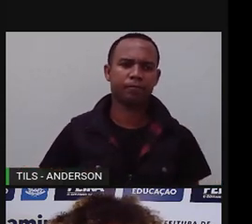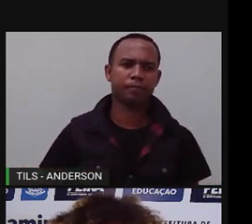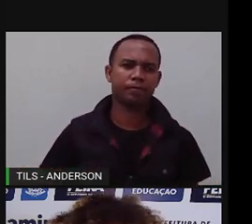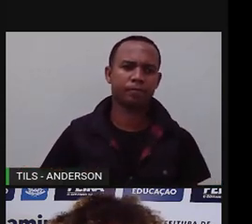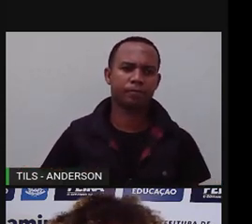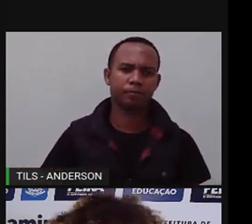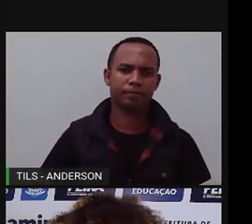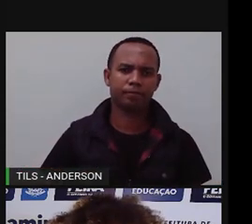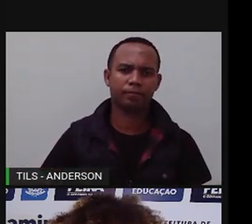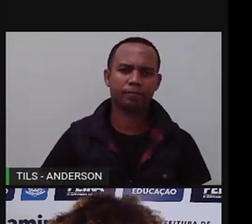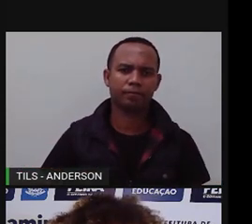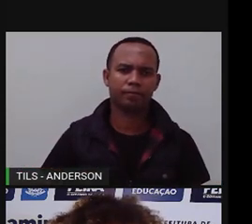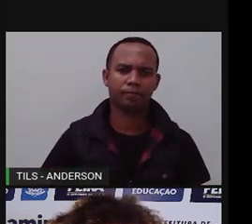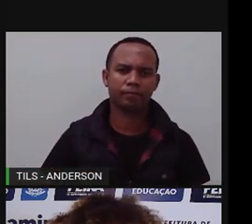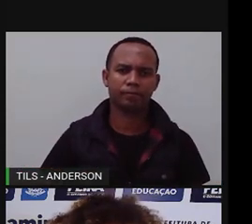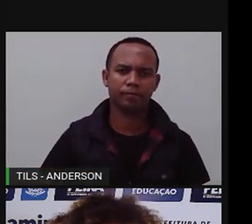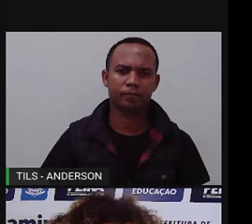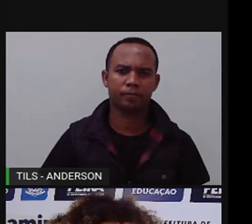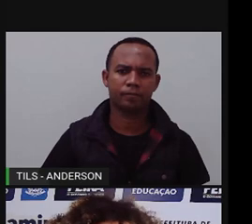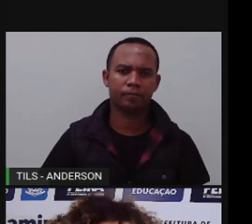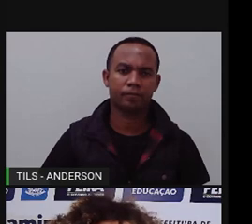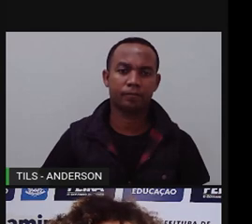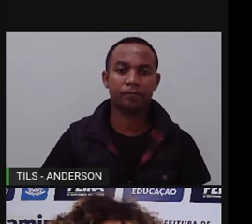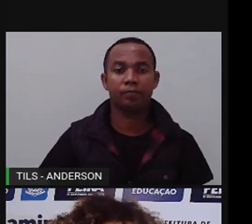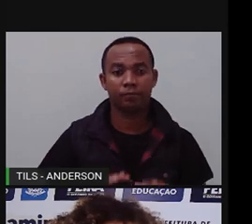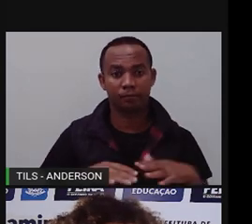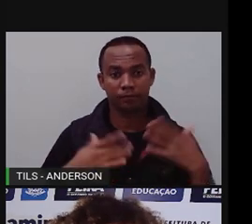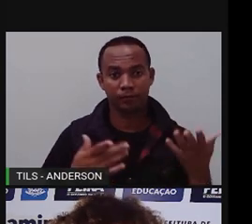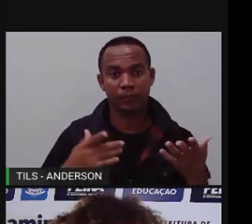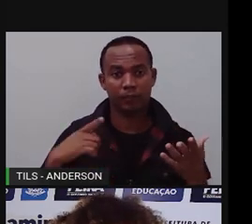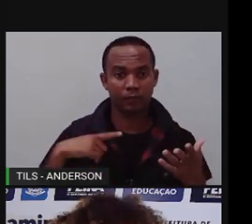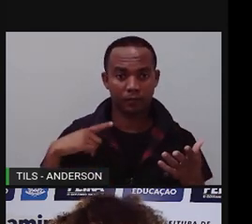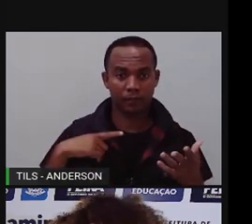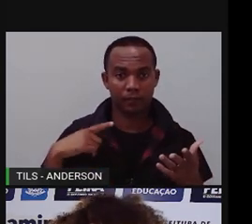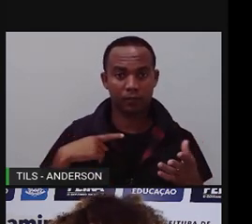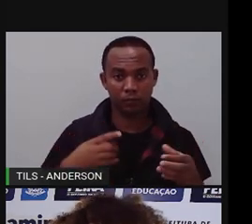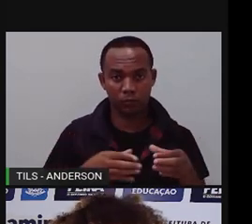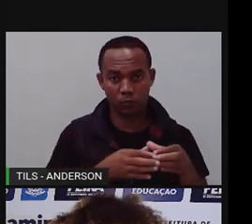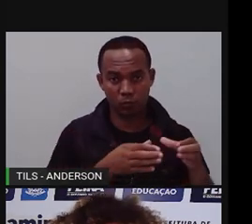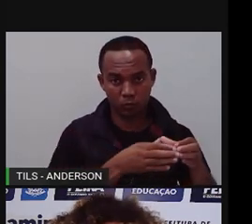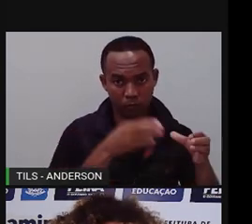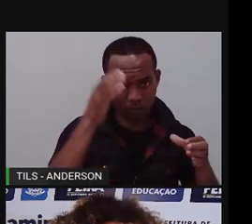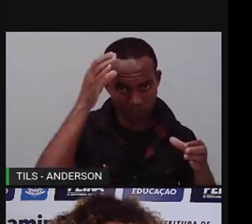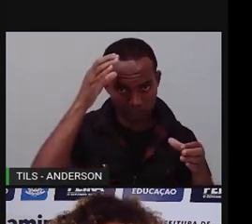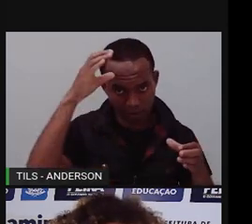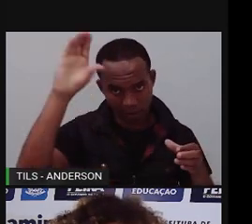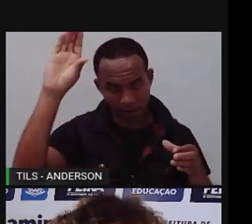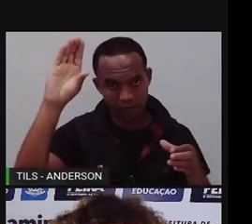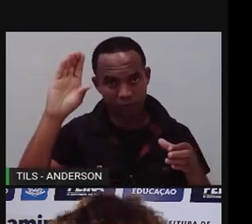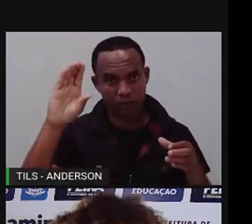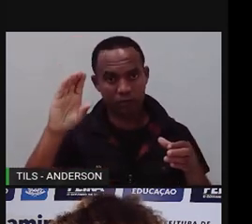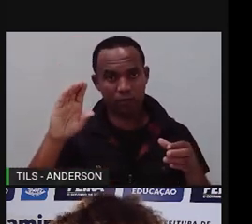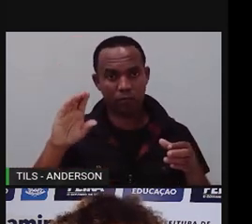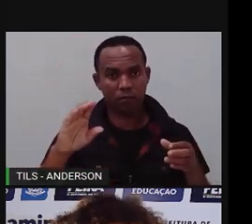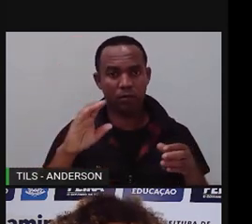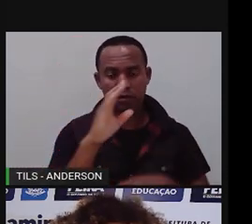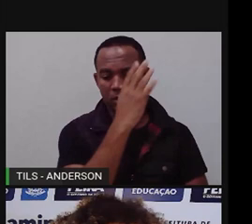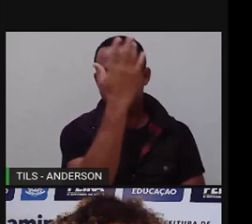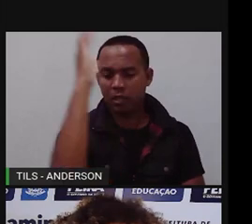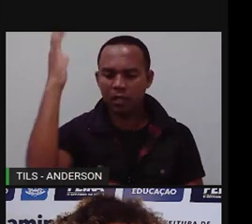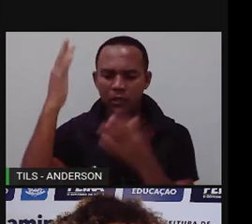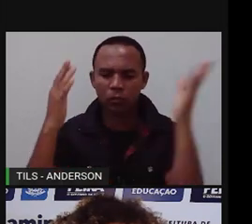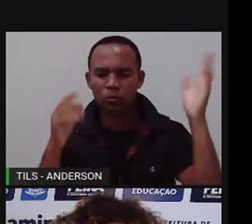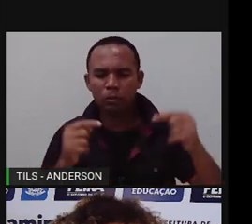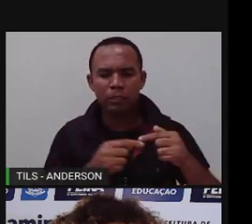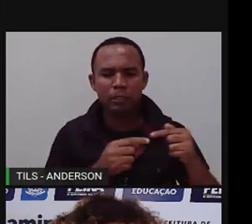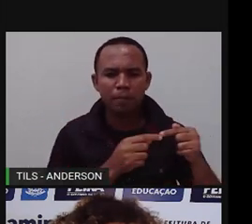africana são diversas. Algumas divindades religiosas africanas ligadas às forças da natureza ou